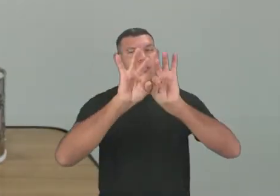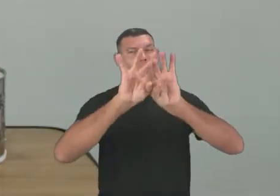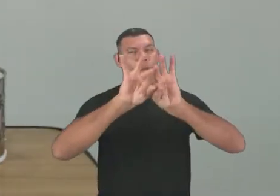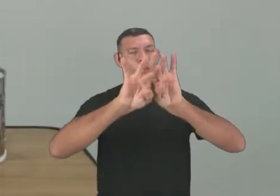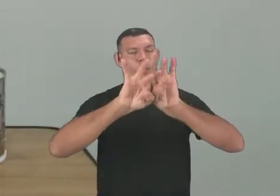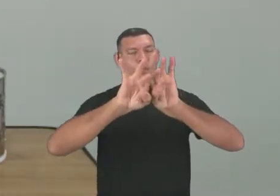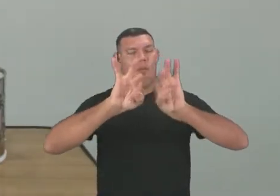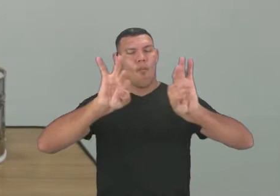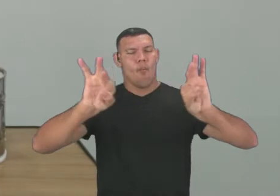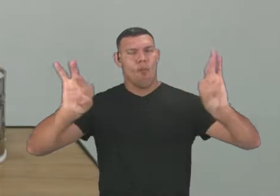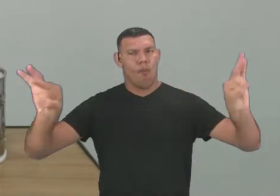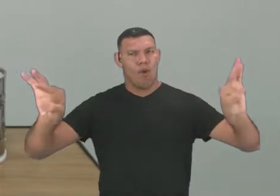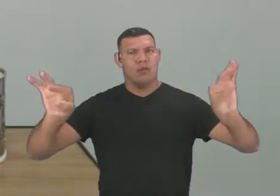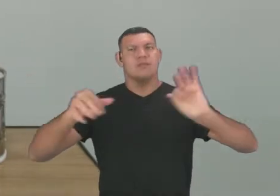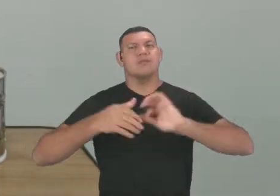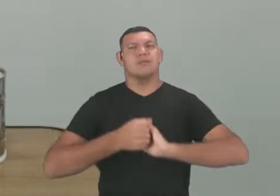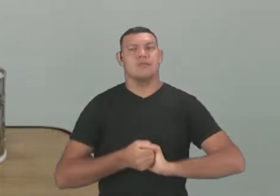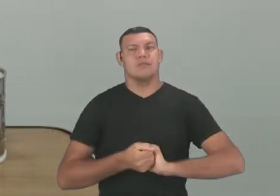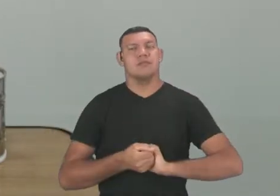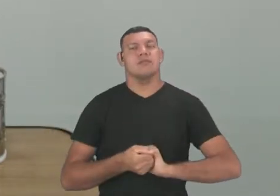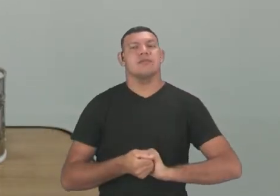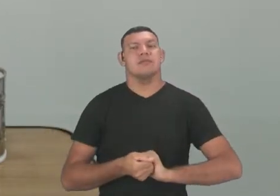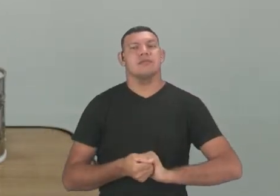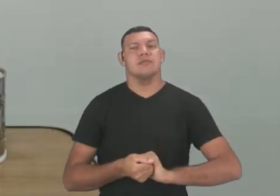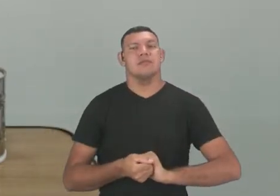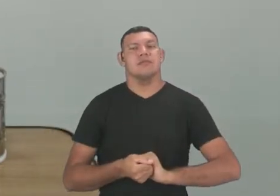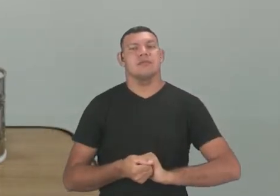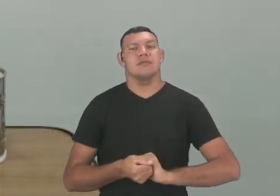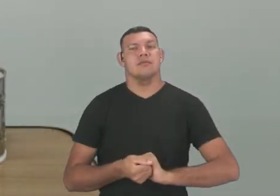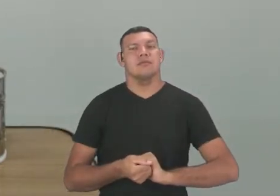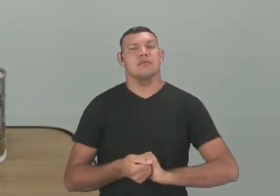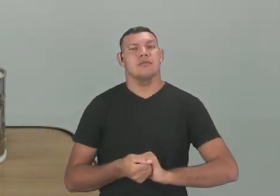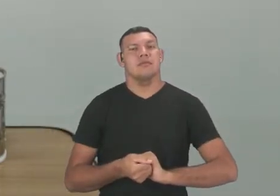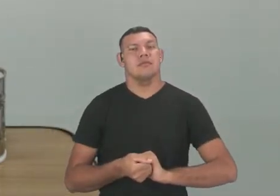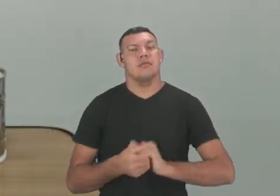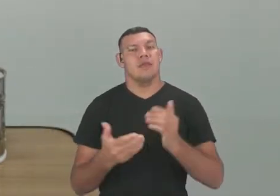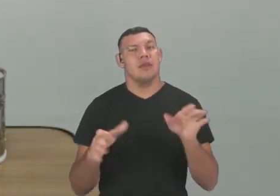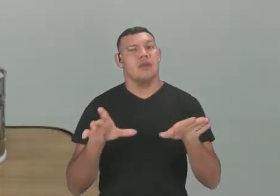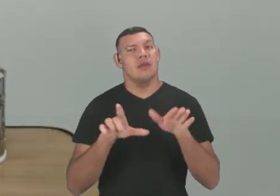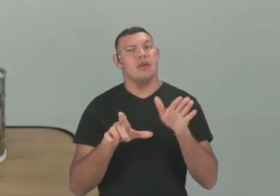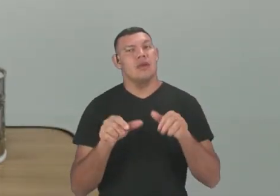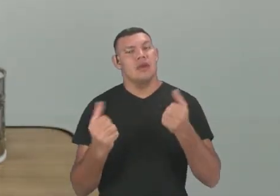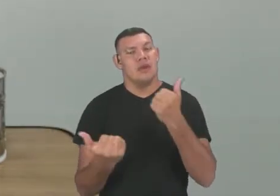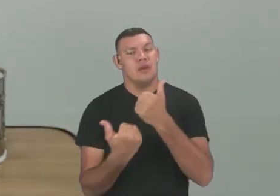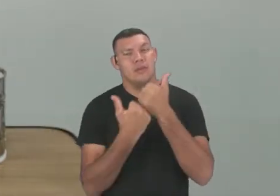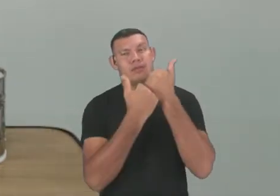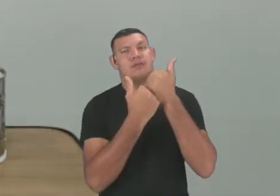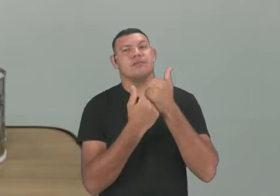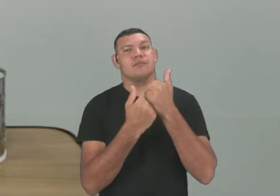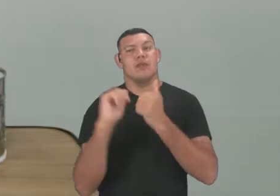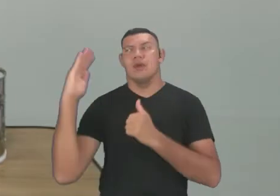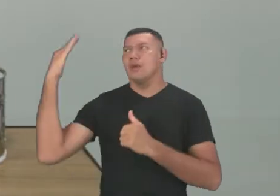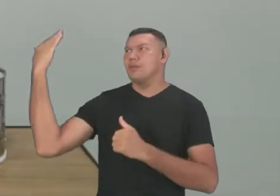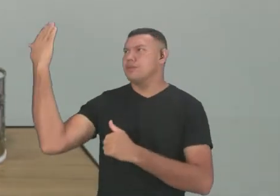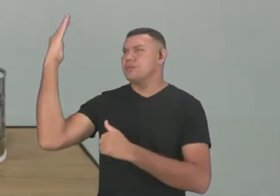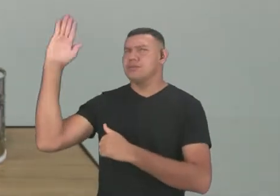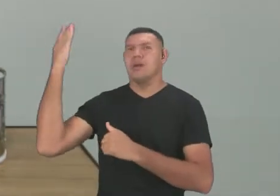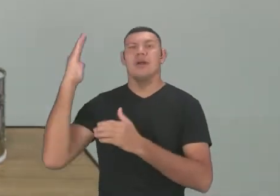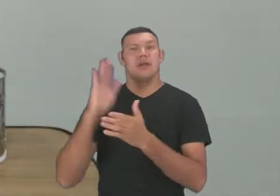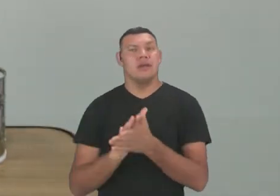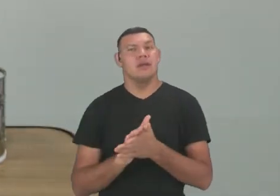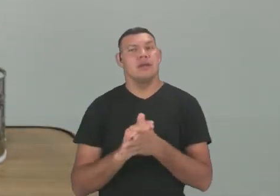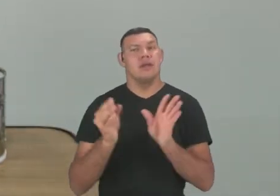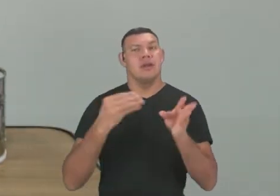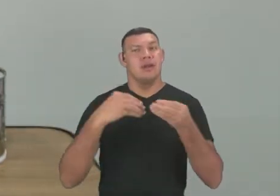certo? Aqui as talinhas, que são feitas com madeira para segurar, para sustentar a pipa. O plástico, que foi feito aqui a